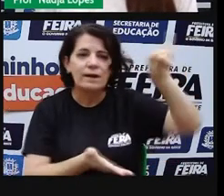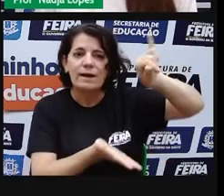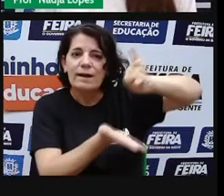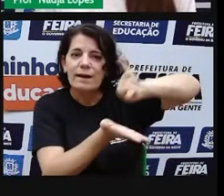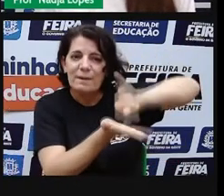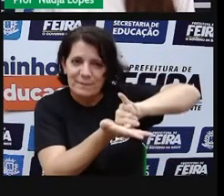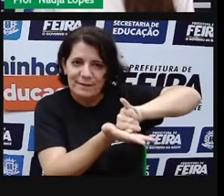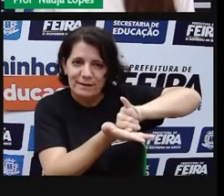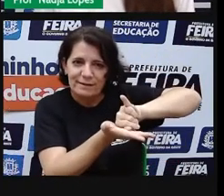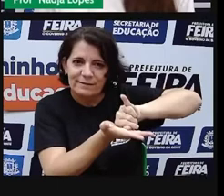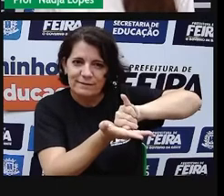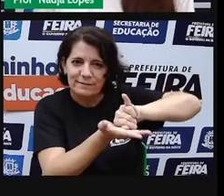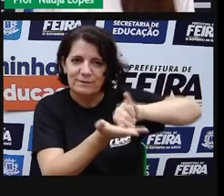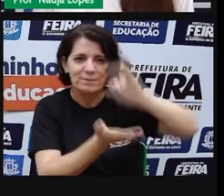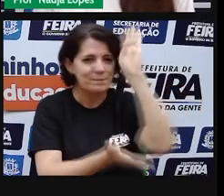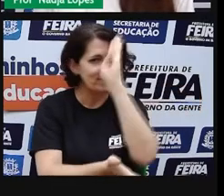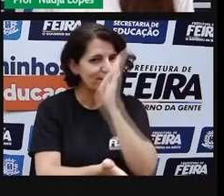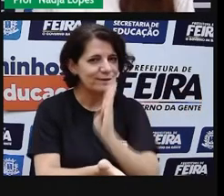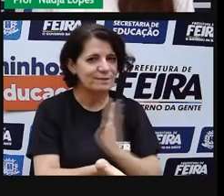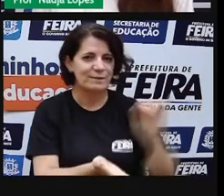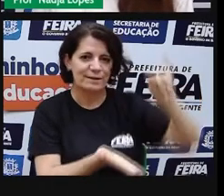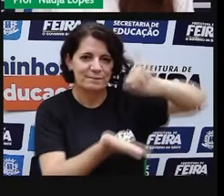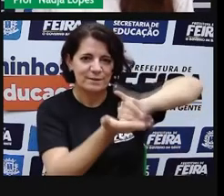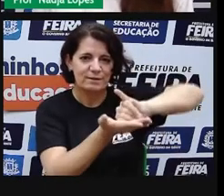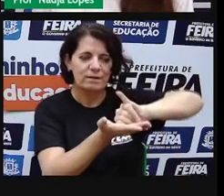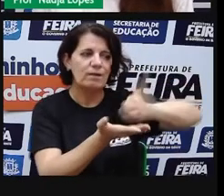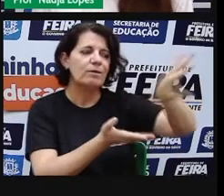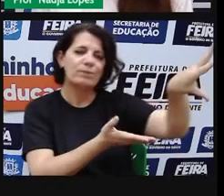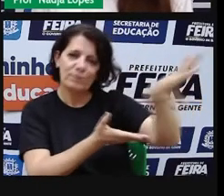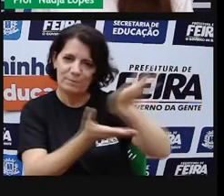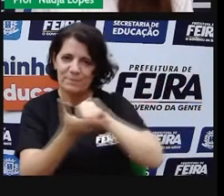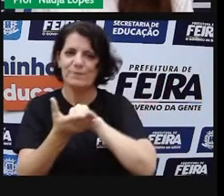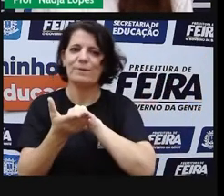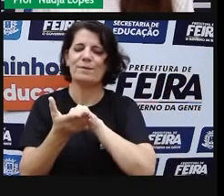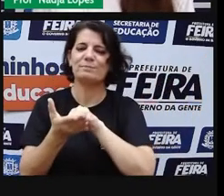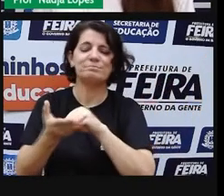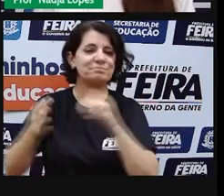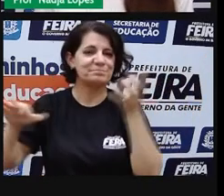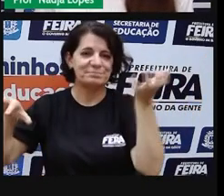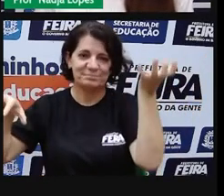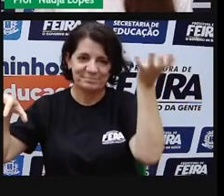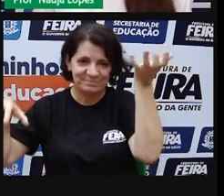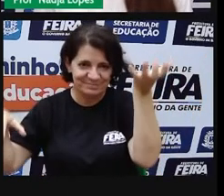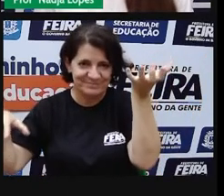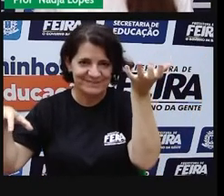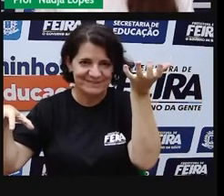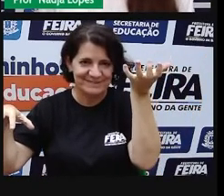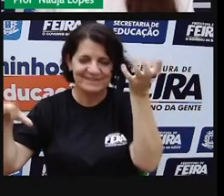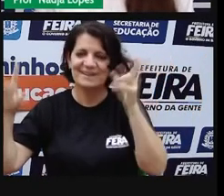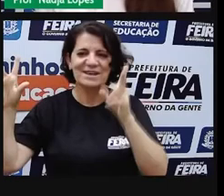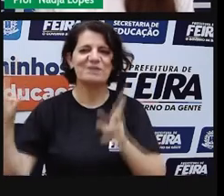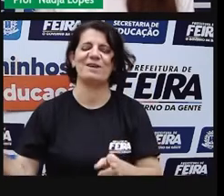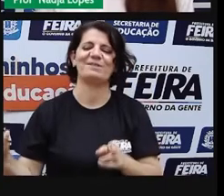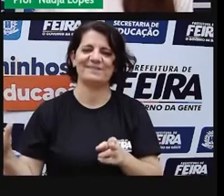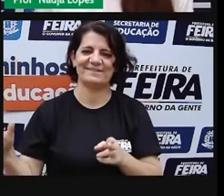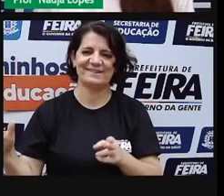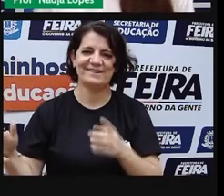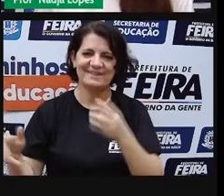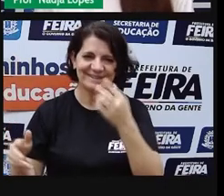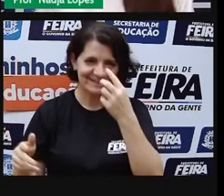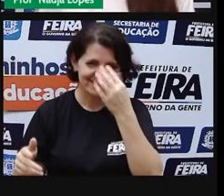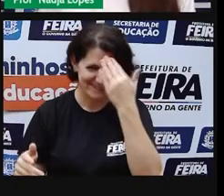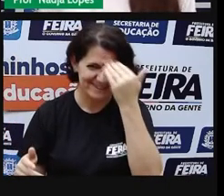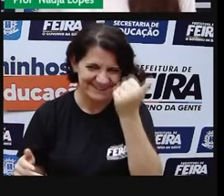capital do nosso Brasil. Então, é uma homenagem à Brasília, o bairro da Brasília, de Feira de